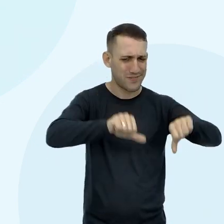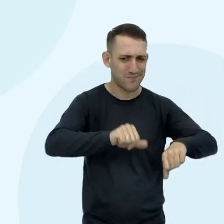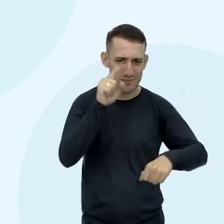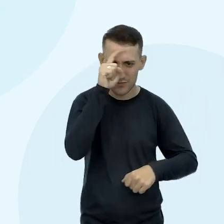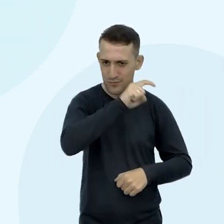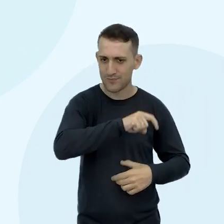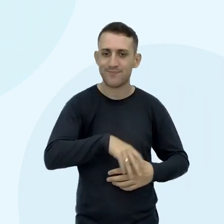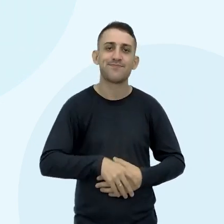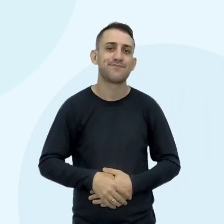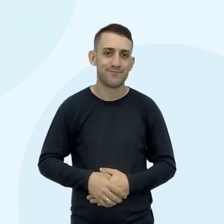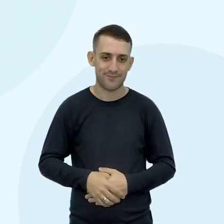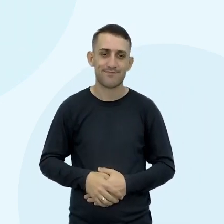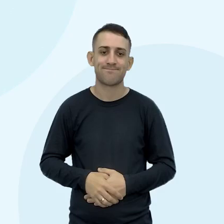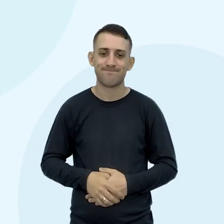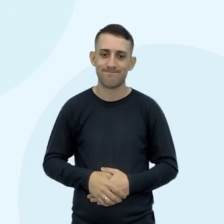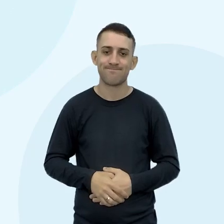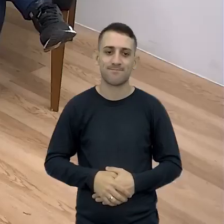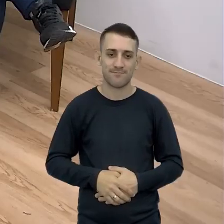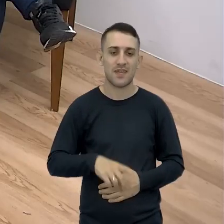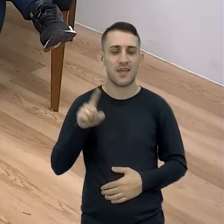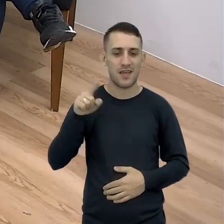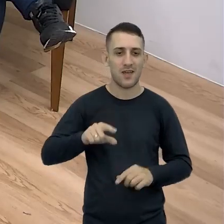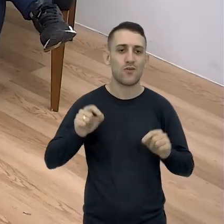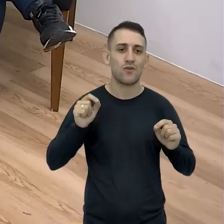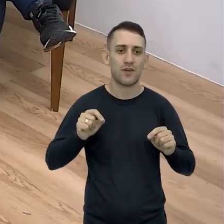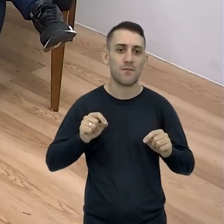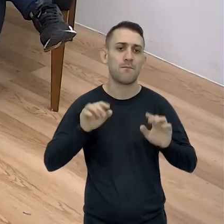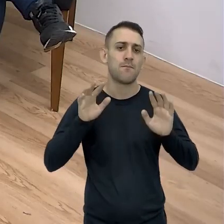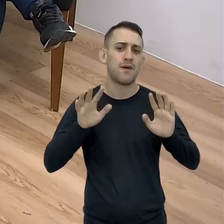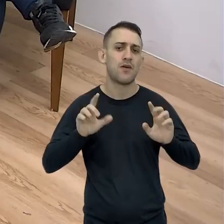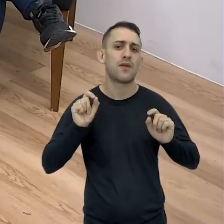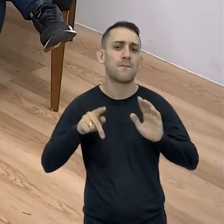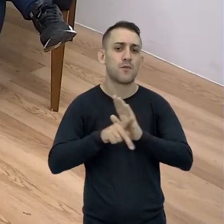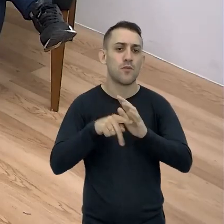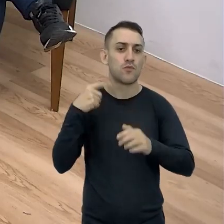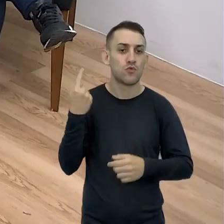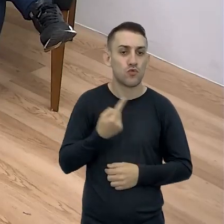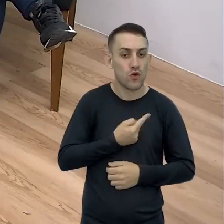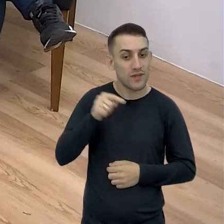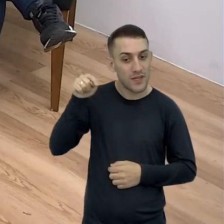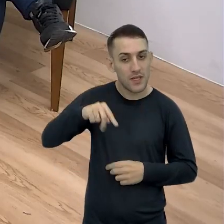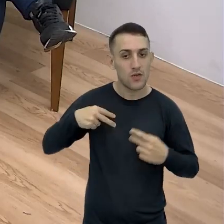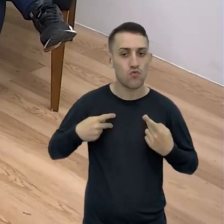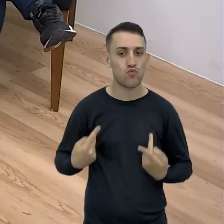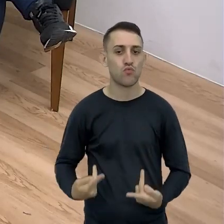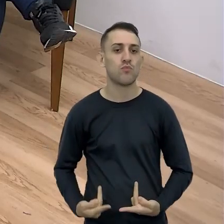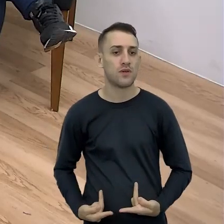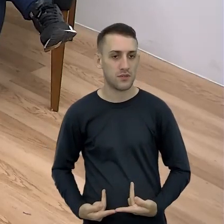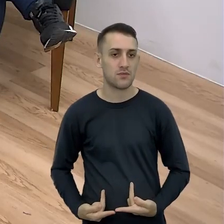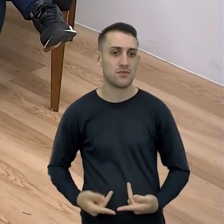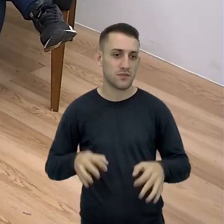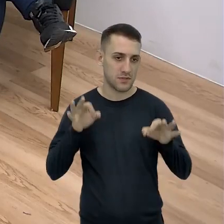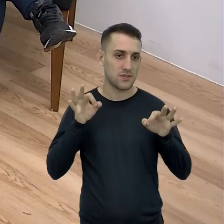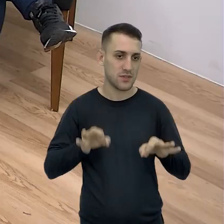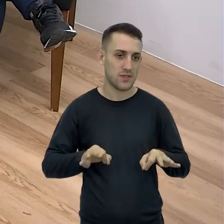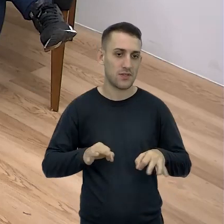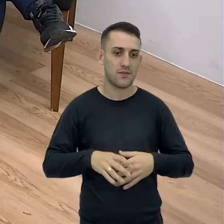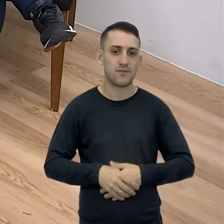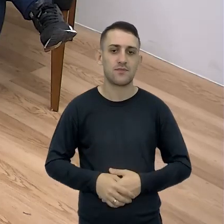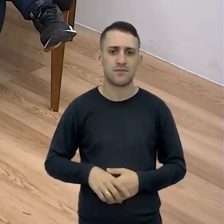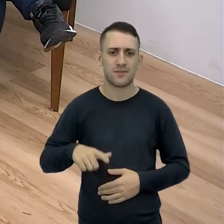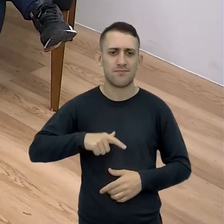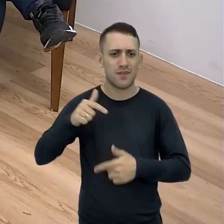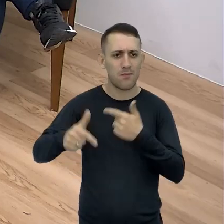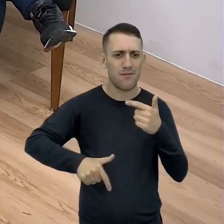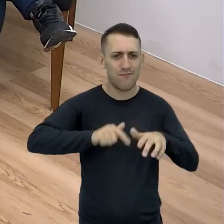extremas Olha Mais extremas Segundo a visão Nossa Humana Antropocênica Então você trabalha toda